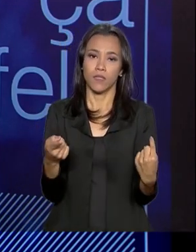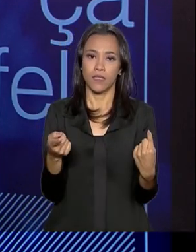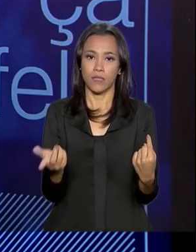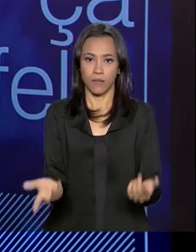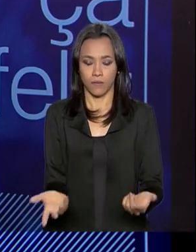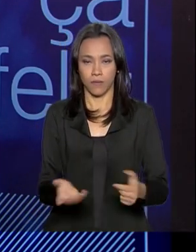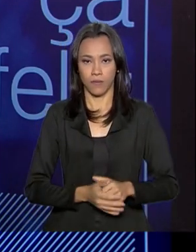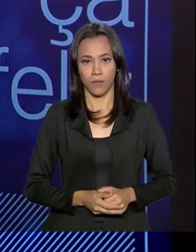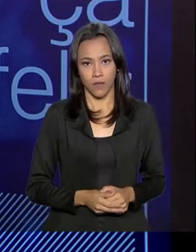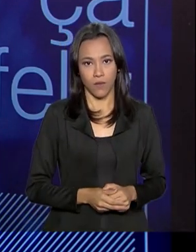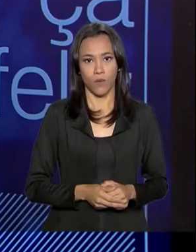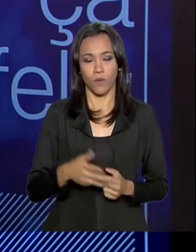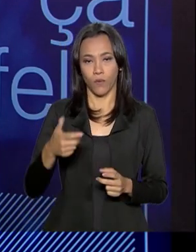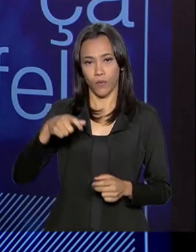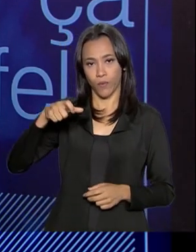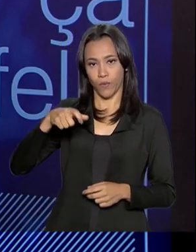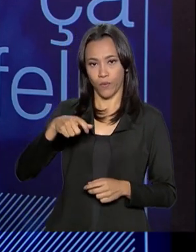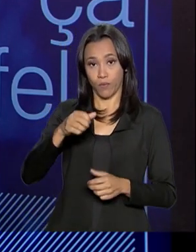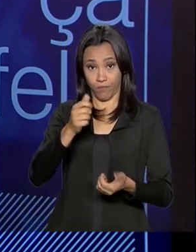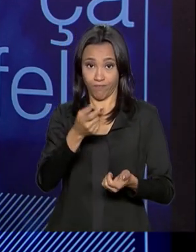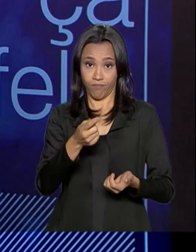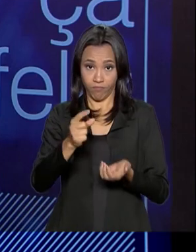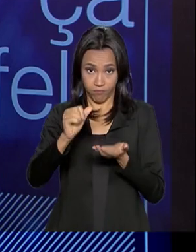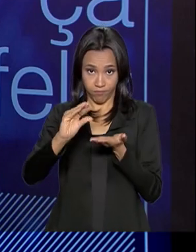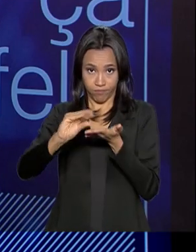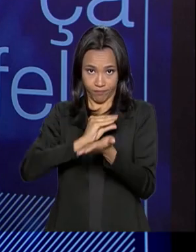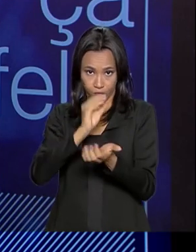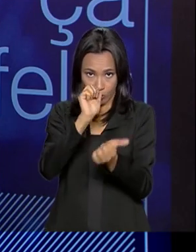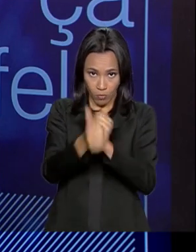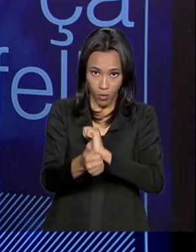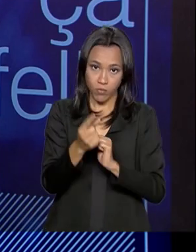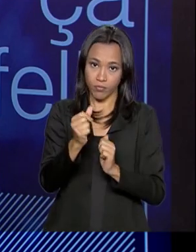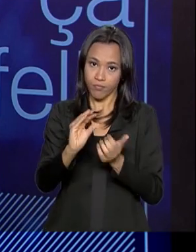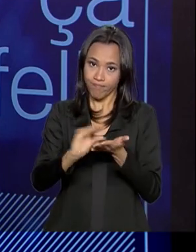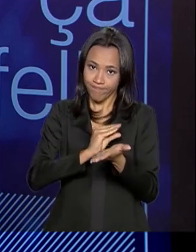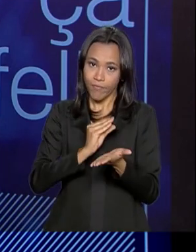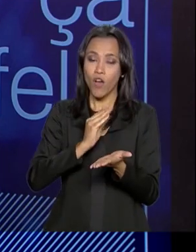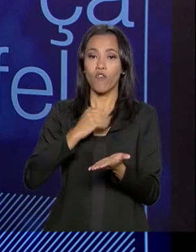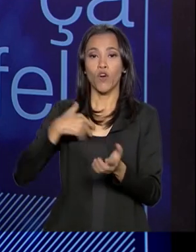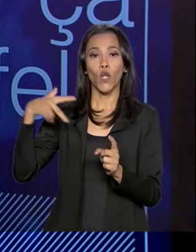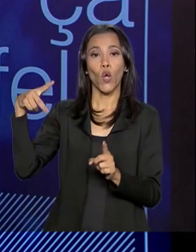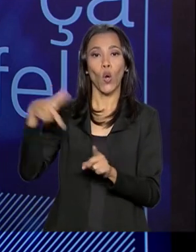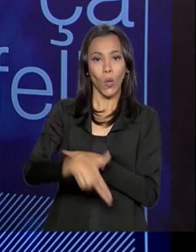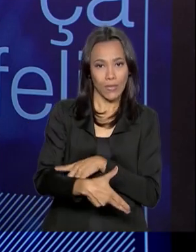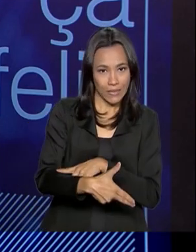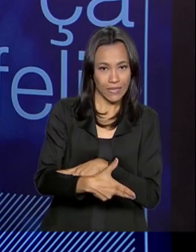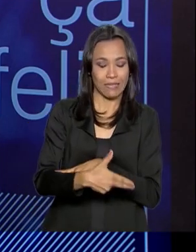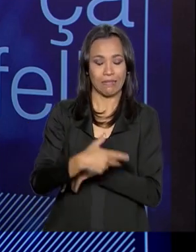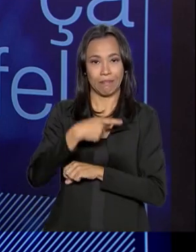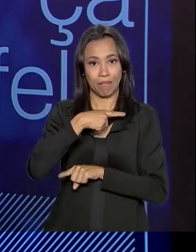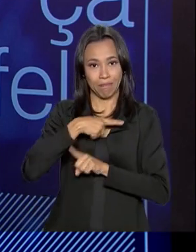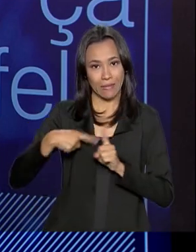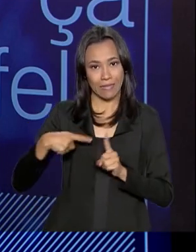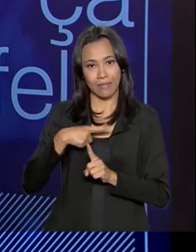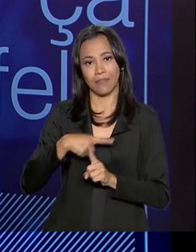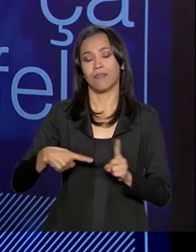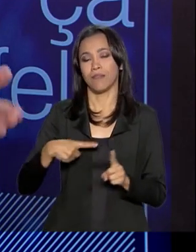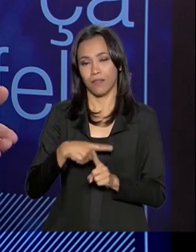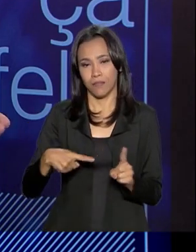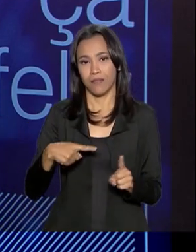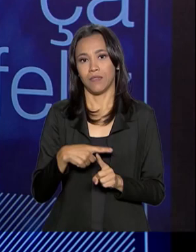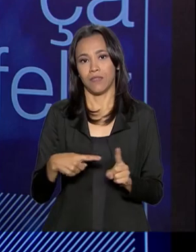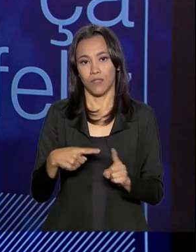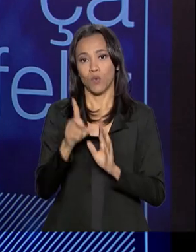Bolsa Atleta foi cortado na metade, no orçamento